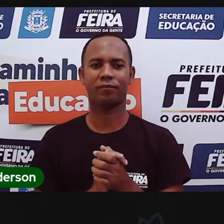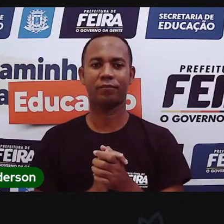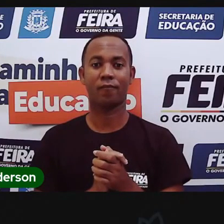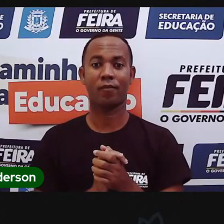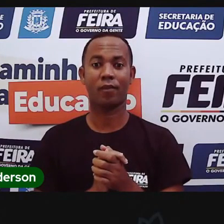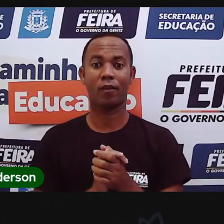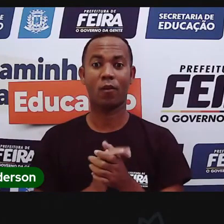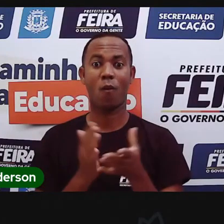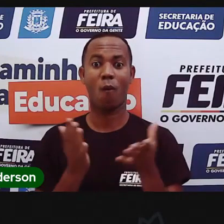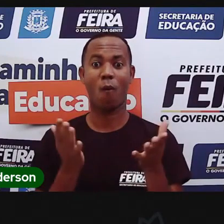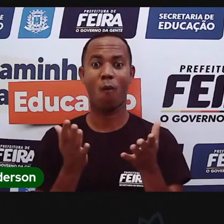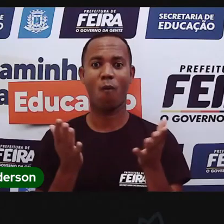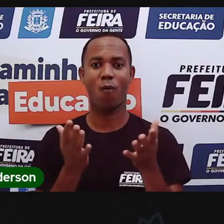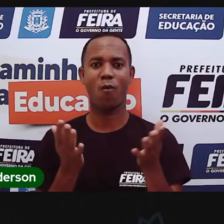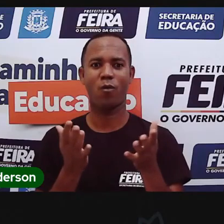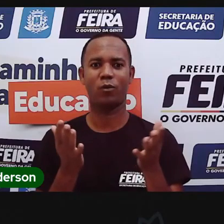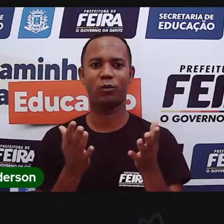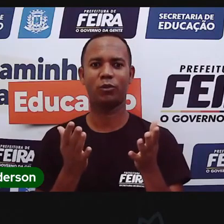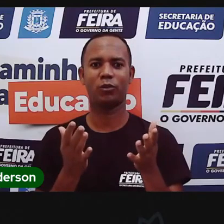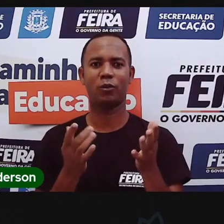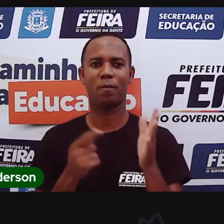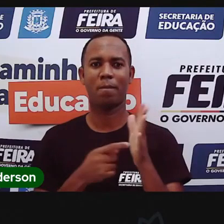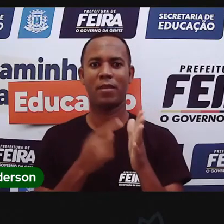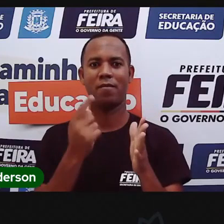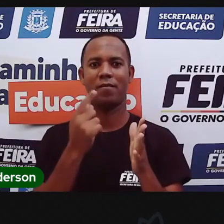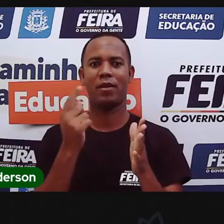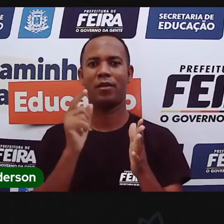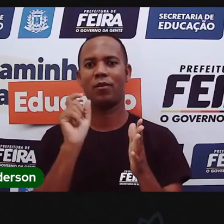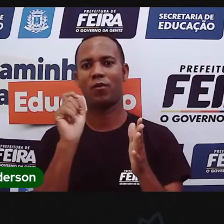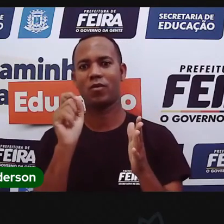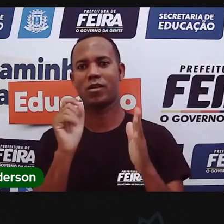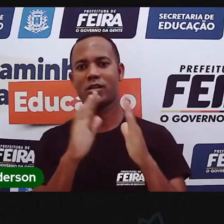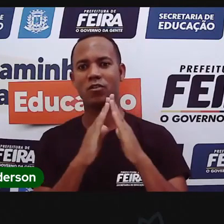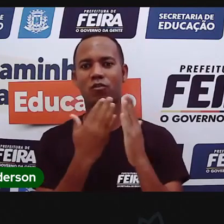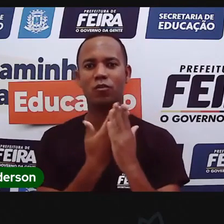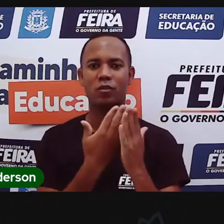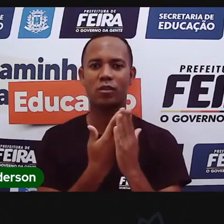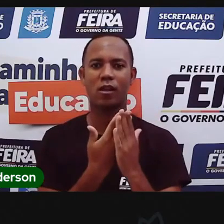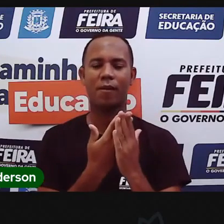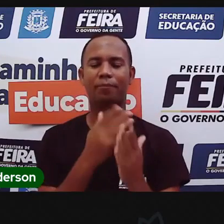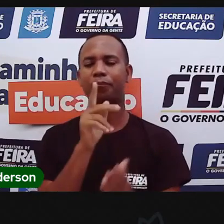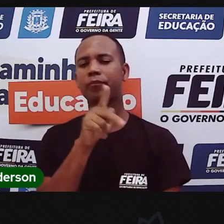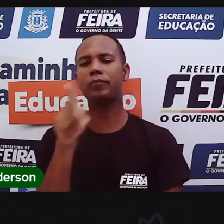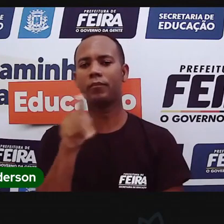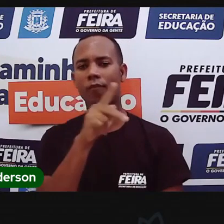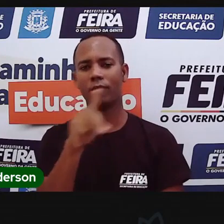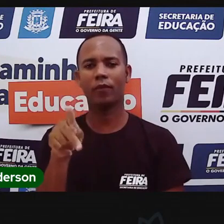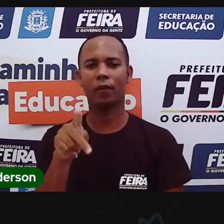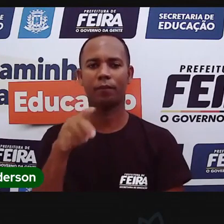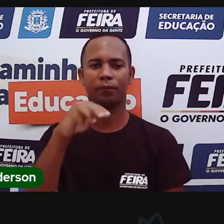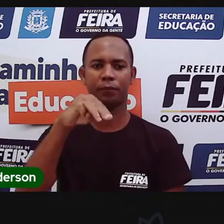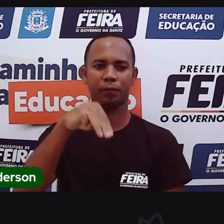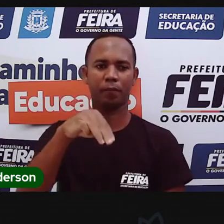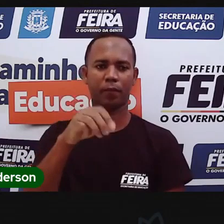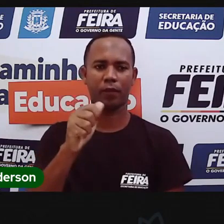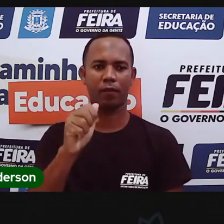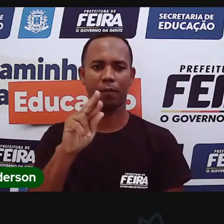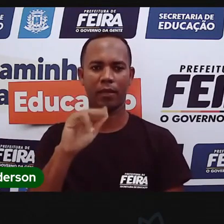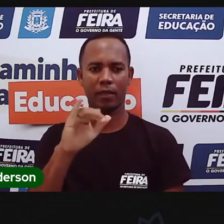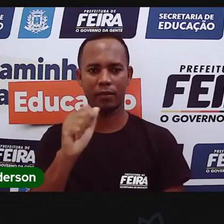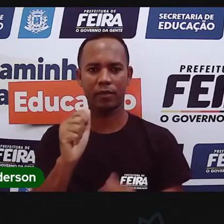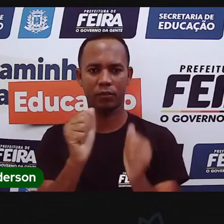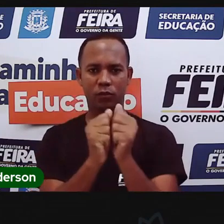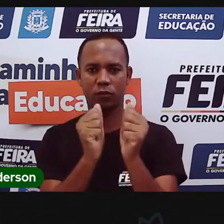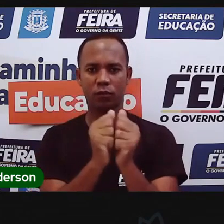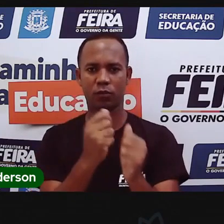qual aula vocês estão conseguindo ver primeiro, né? Mas, Pró Maria Anderson aqui mais